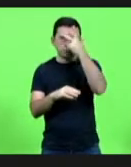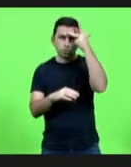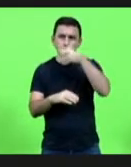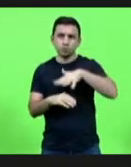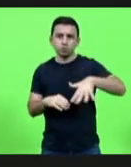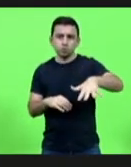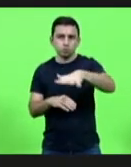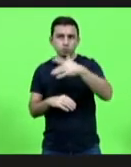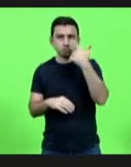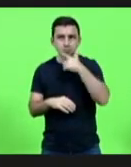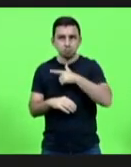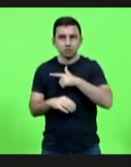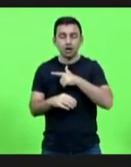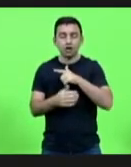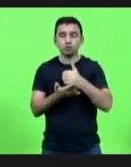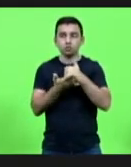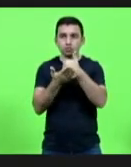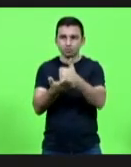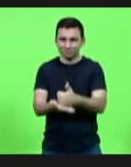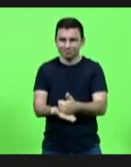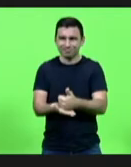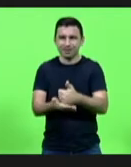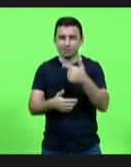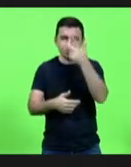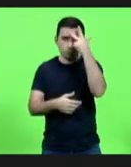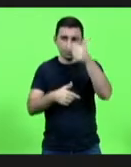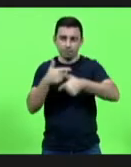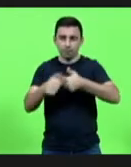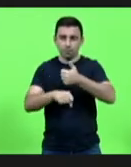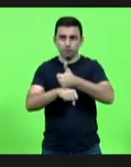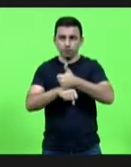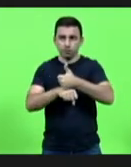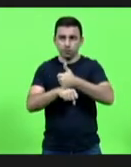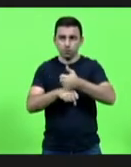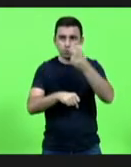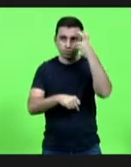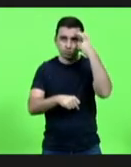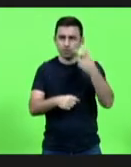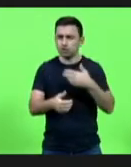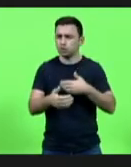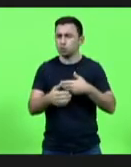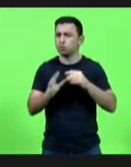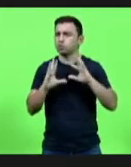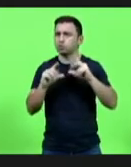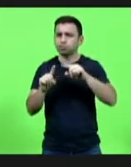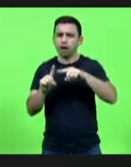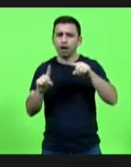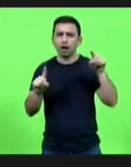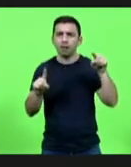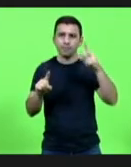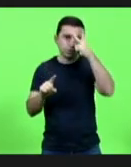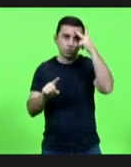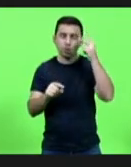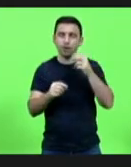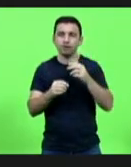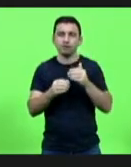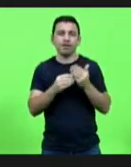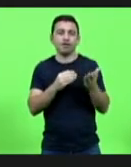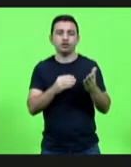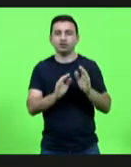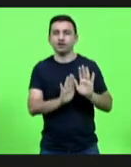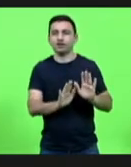todos os trabalhadores da cultura e de todos os setores, de todos os níveis também, não deixar ninguém de fora. Então, como esse ano,